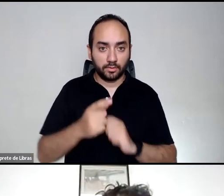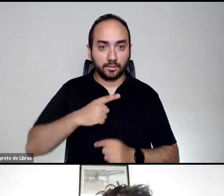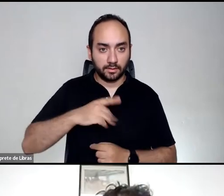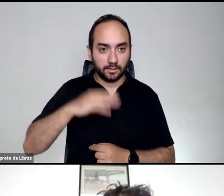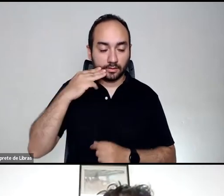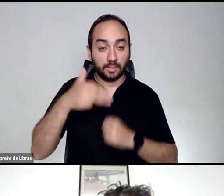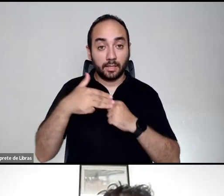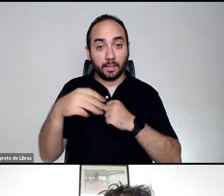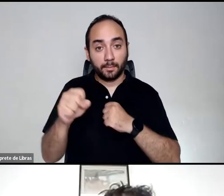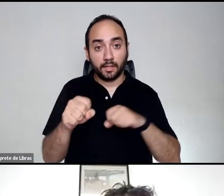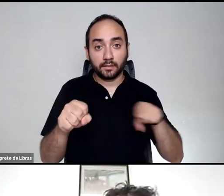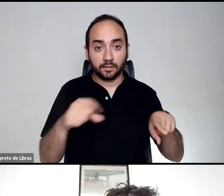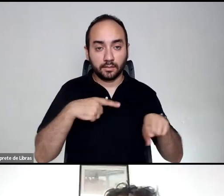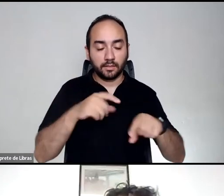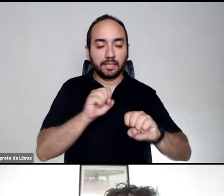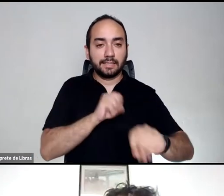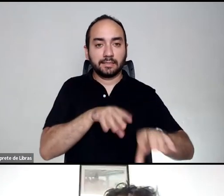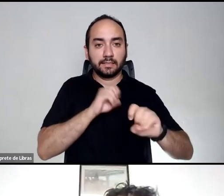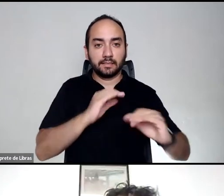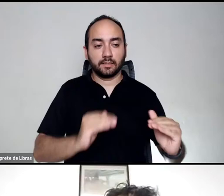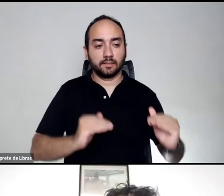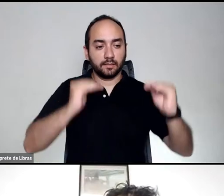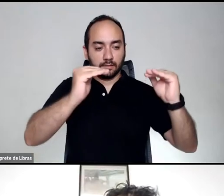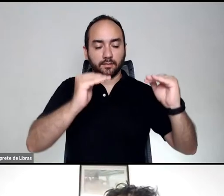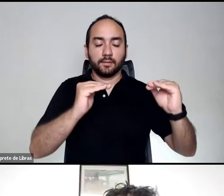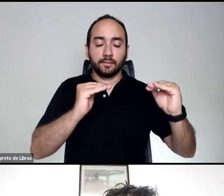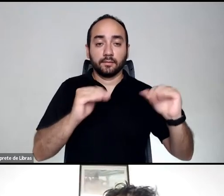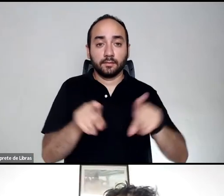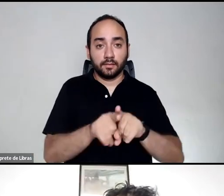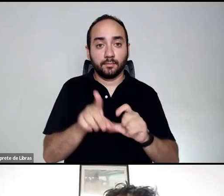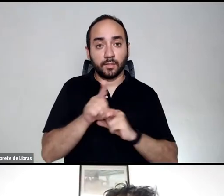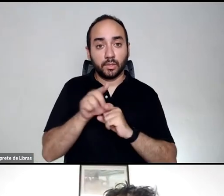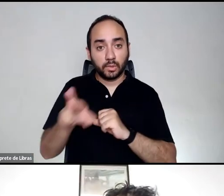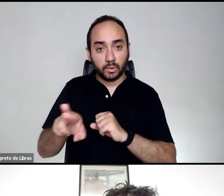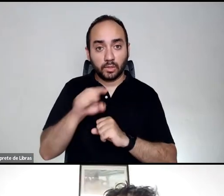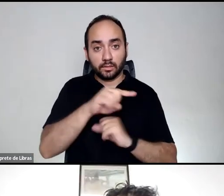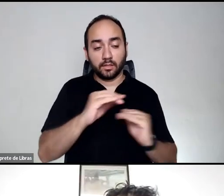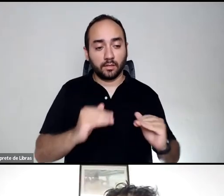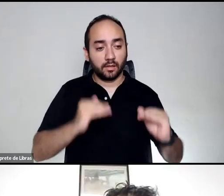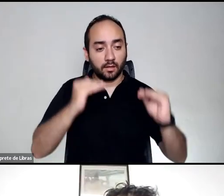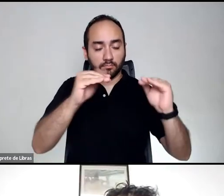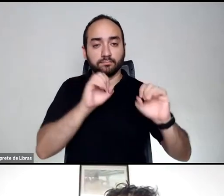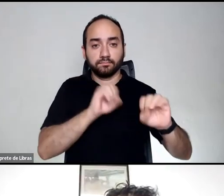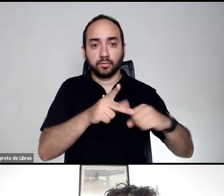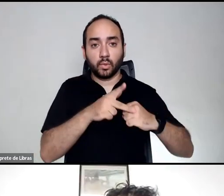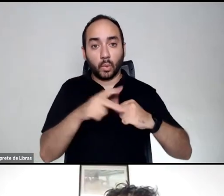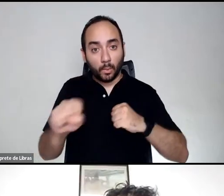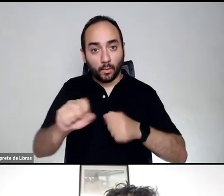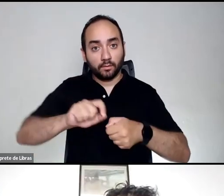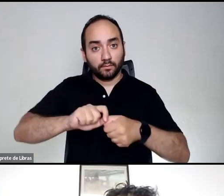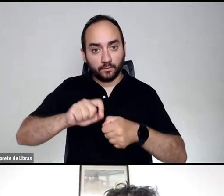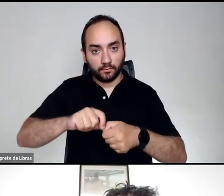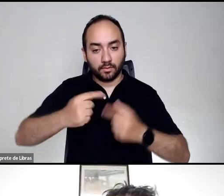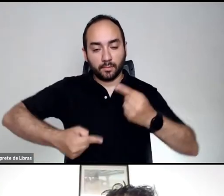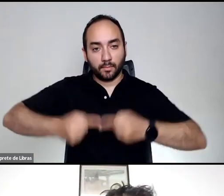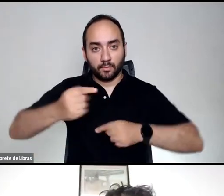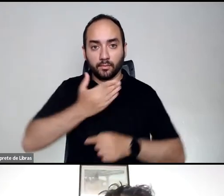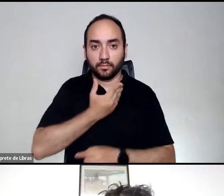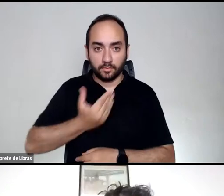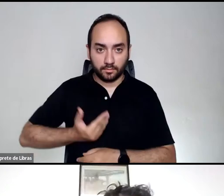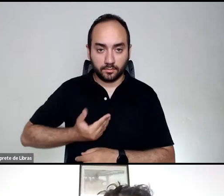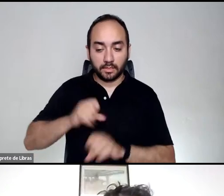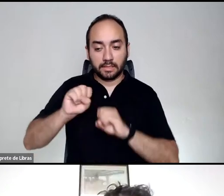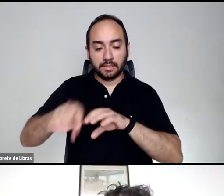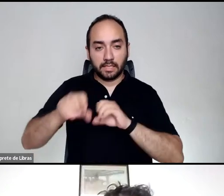mestrado em Educação Superior, doutorado em Educação e Pós-Doutorando em Políticas Públicas em